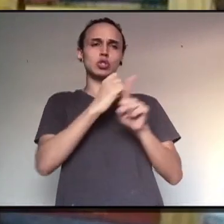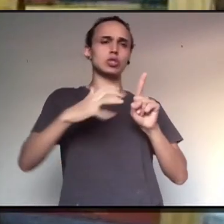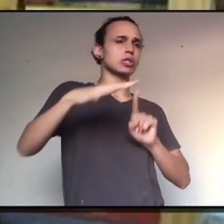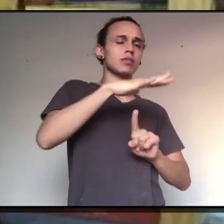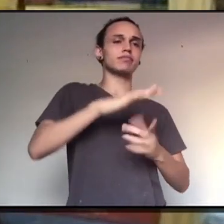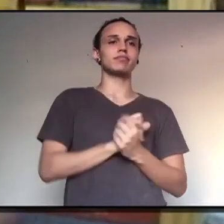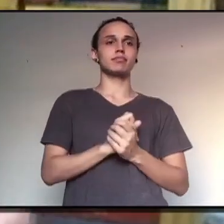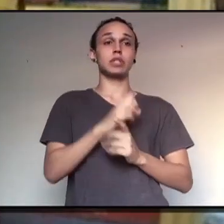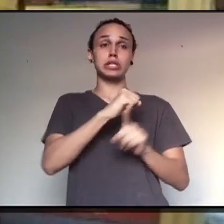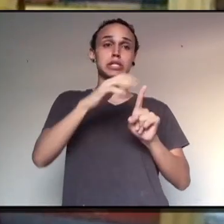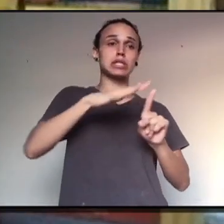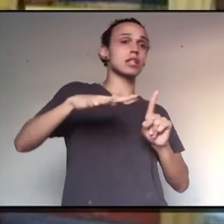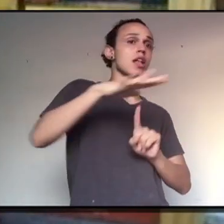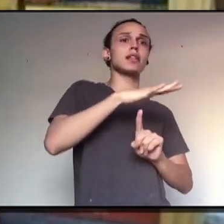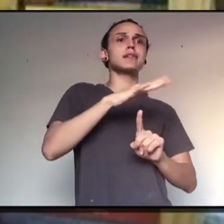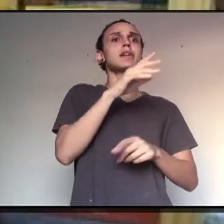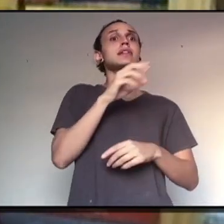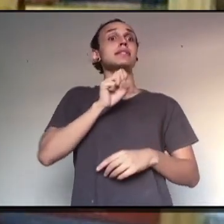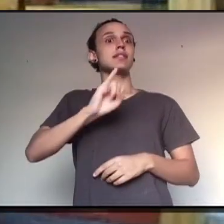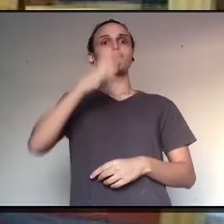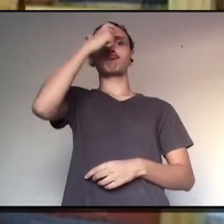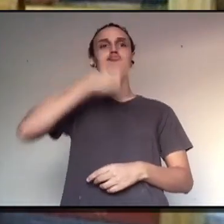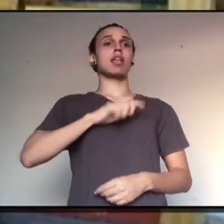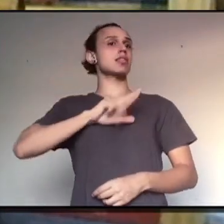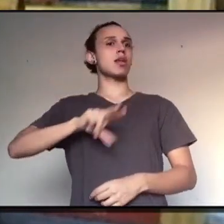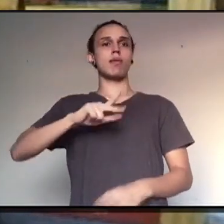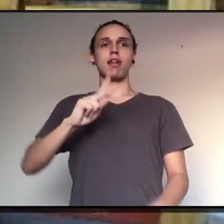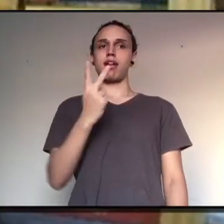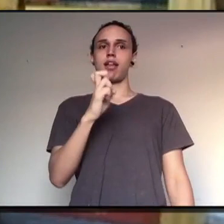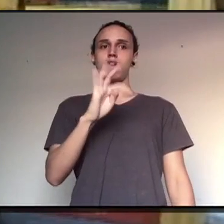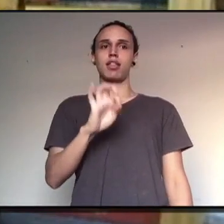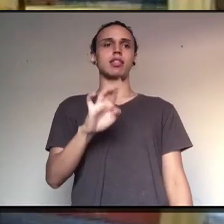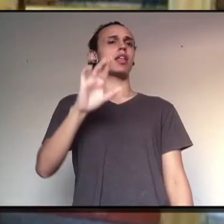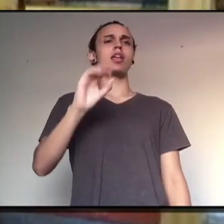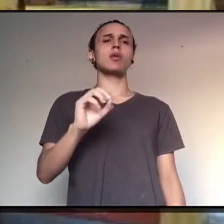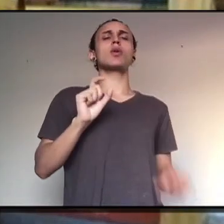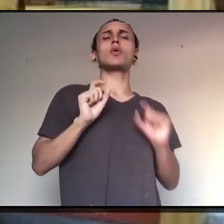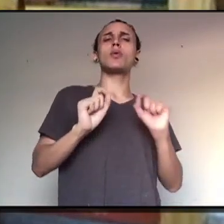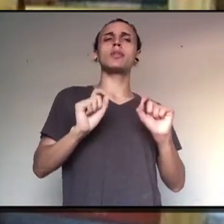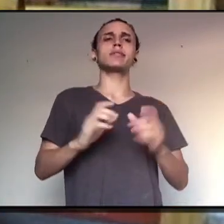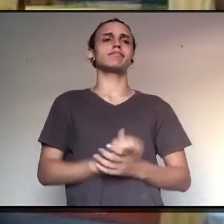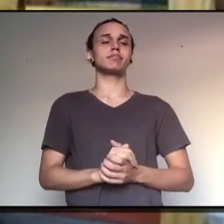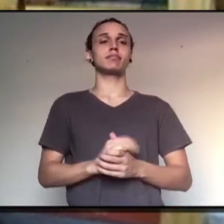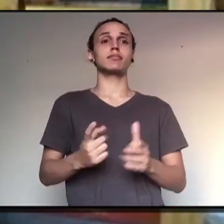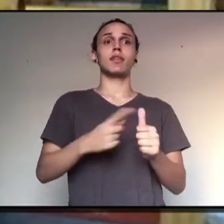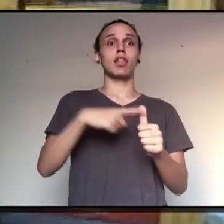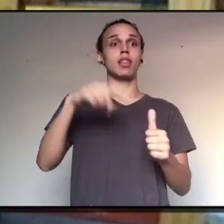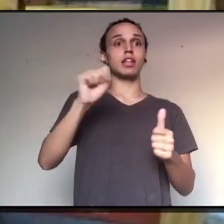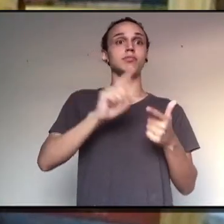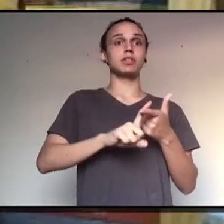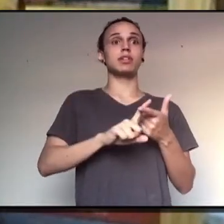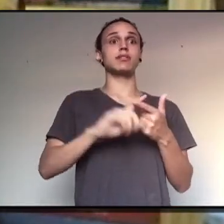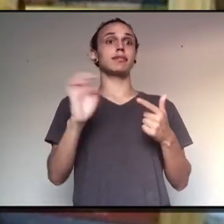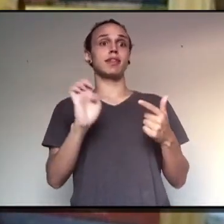-se que as pessoas sejam heterossexuais, então as pessoas que não são heterossexuais vão ser entendidas ali como lésbicas,